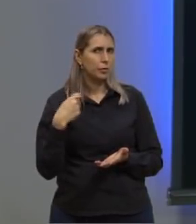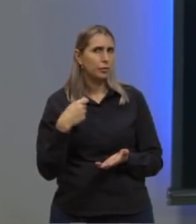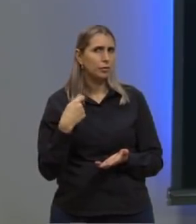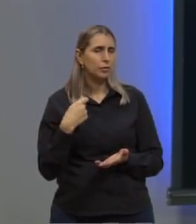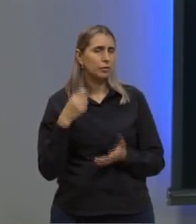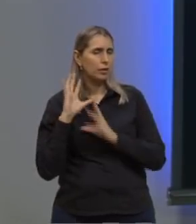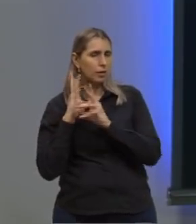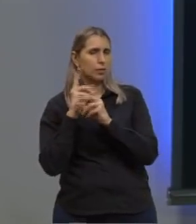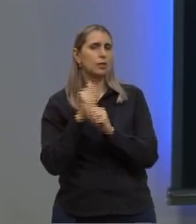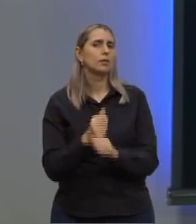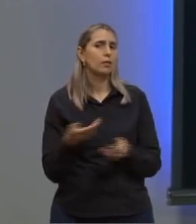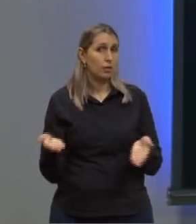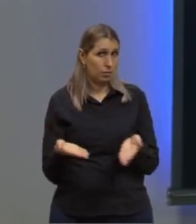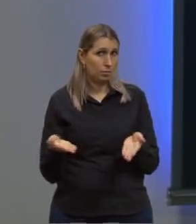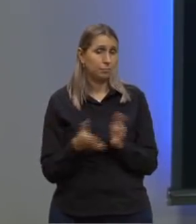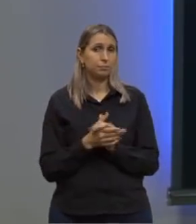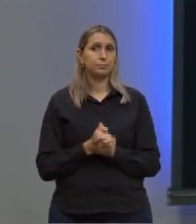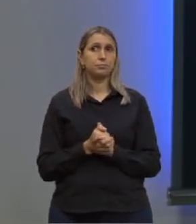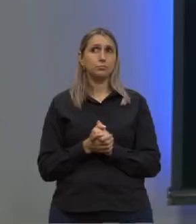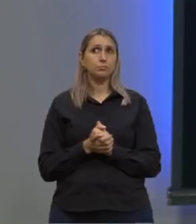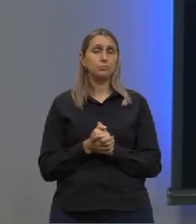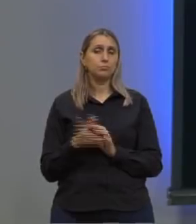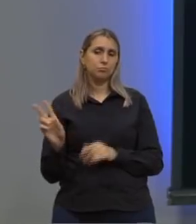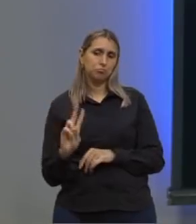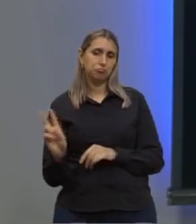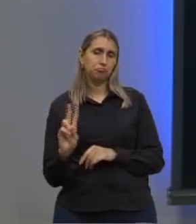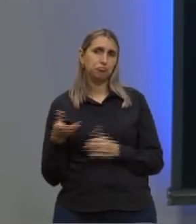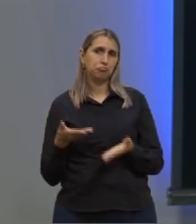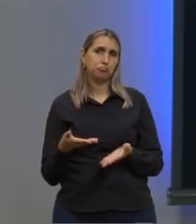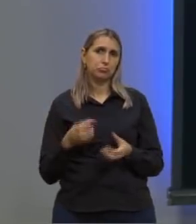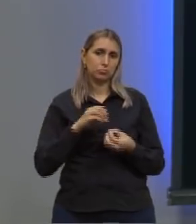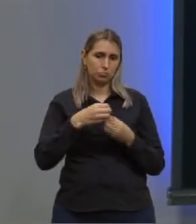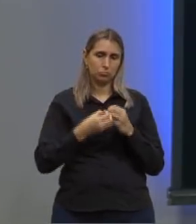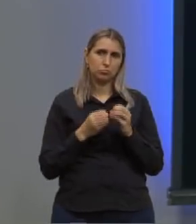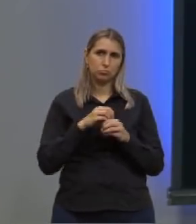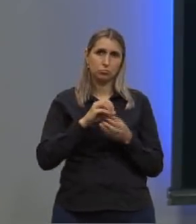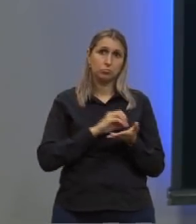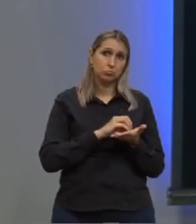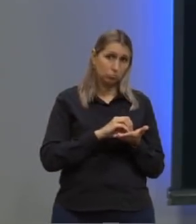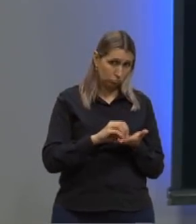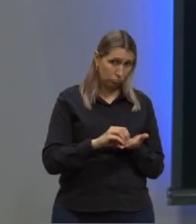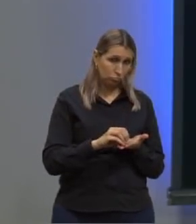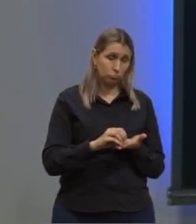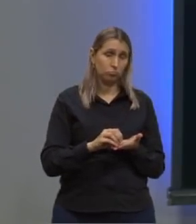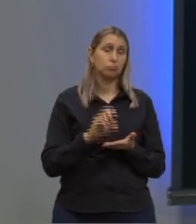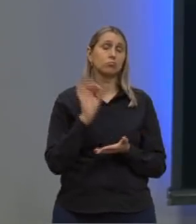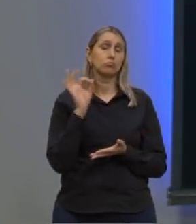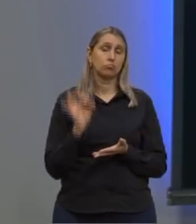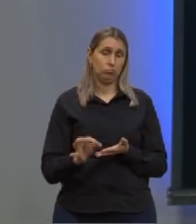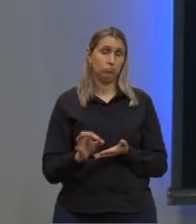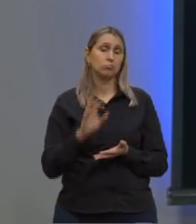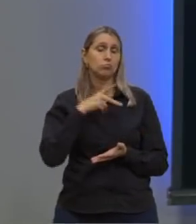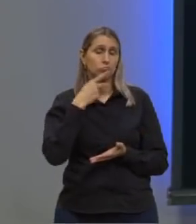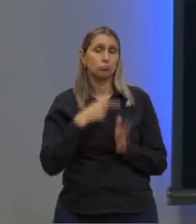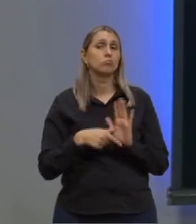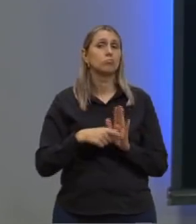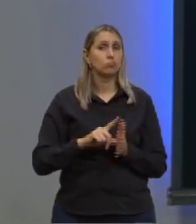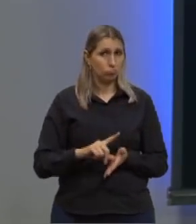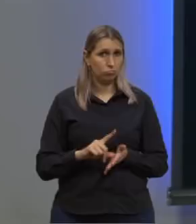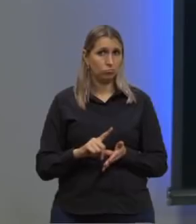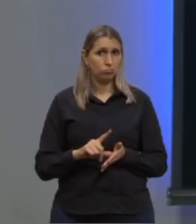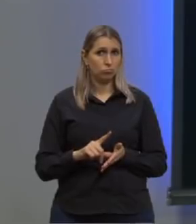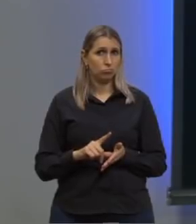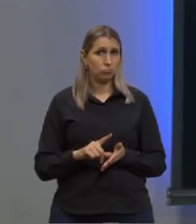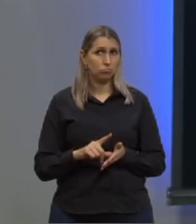nossa revisão. Então, quem são essas vitaminas? São moléculas orgânicas, certo? Que eu já citei, elas